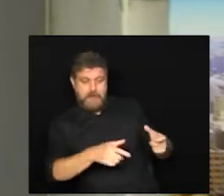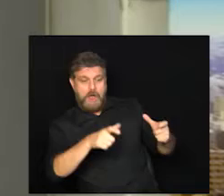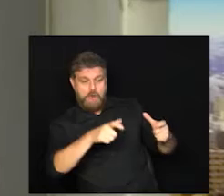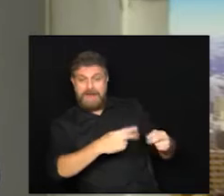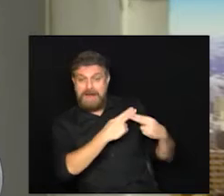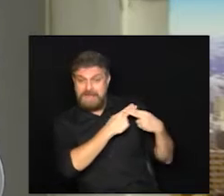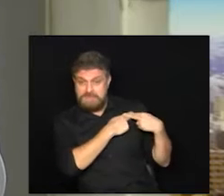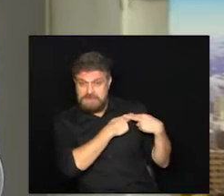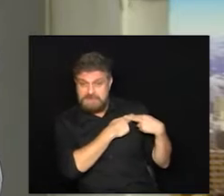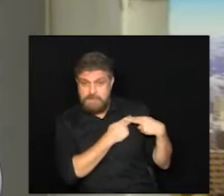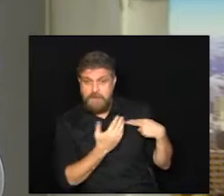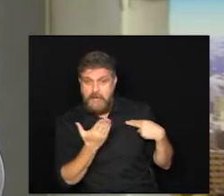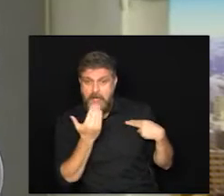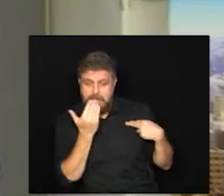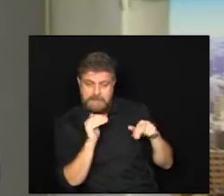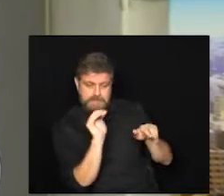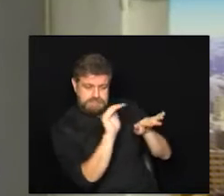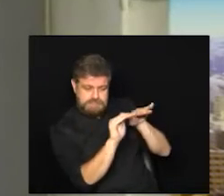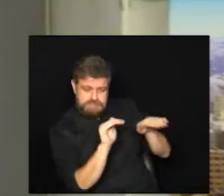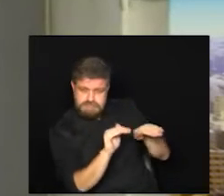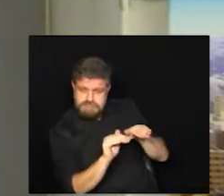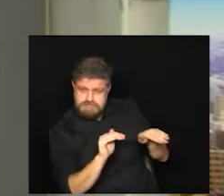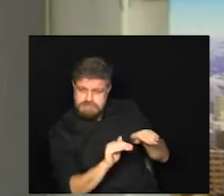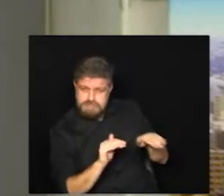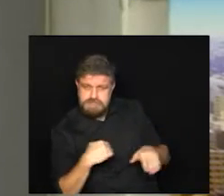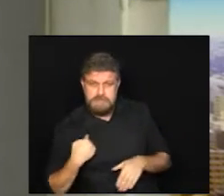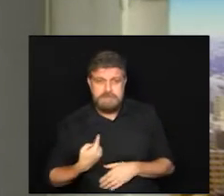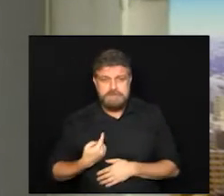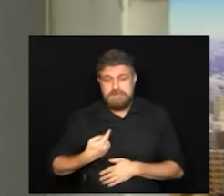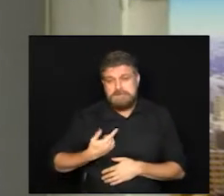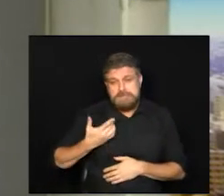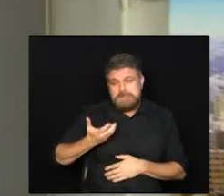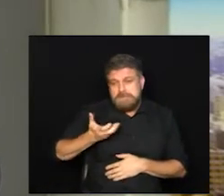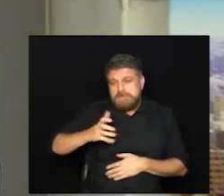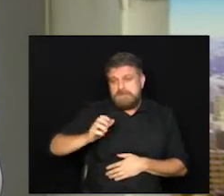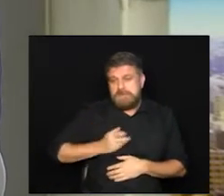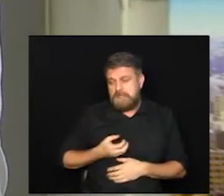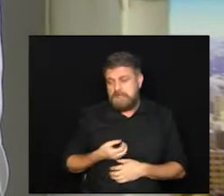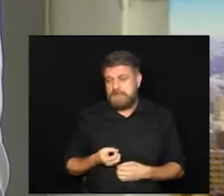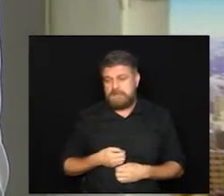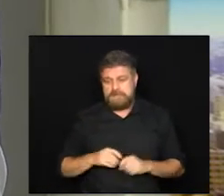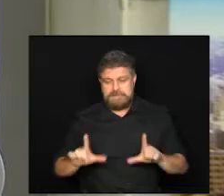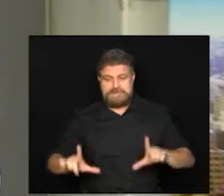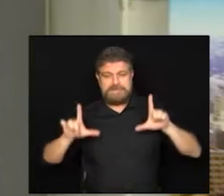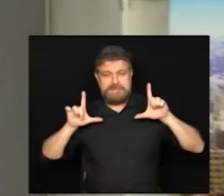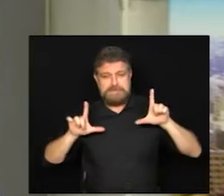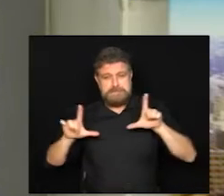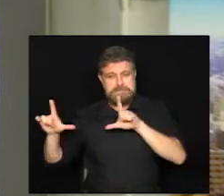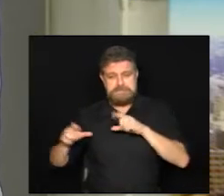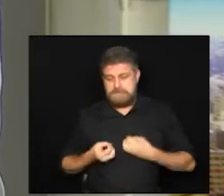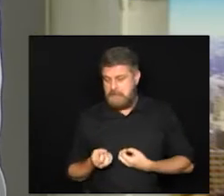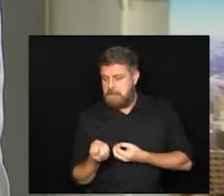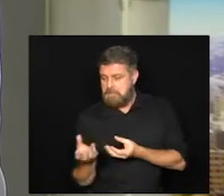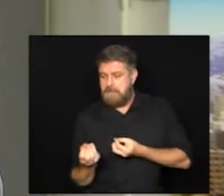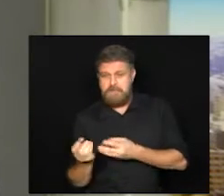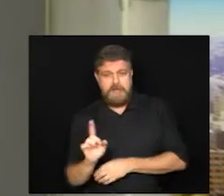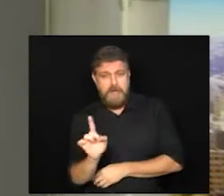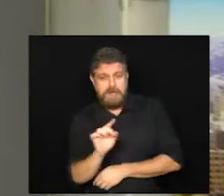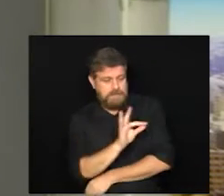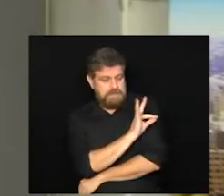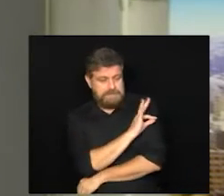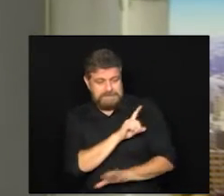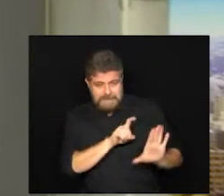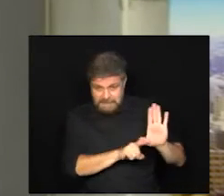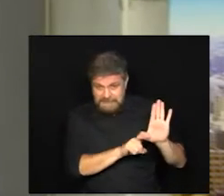a gente espera ter um volume grande nós não queremos passar uma expectativa porque não depende da Prefeitura depende sim